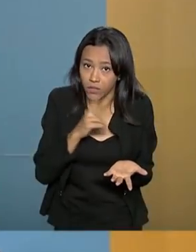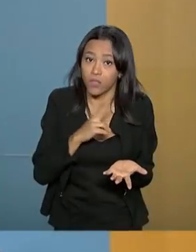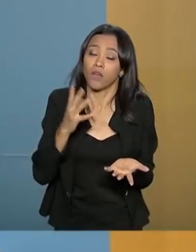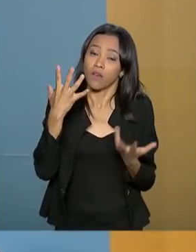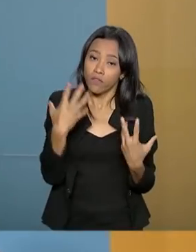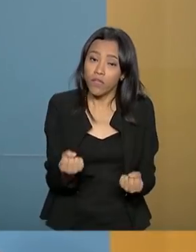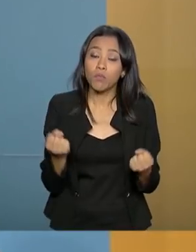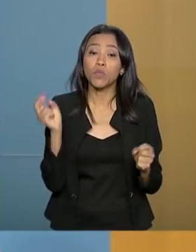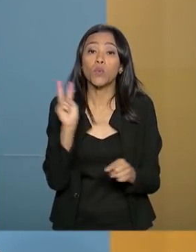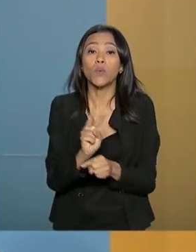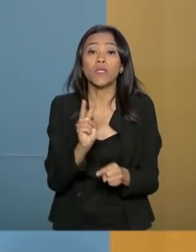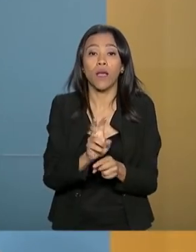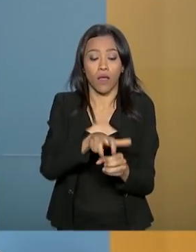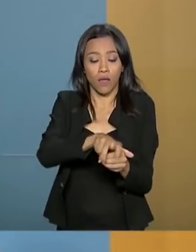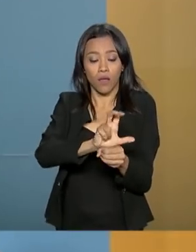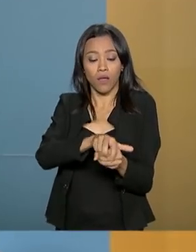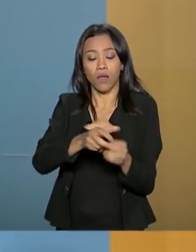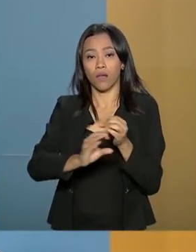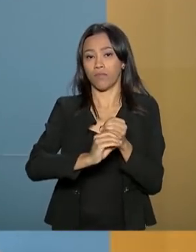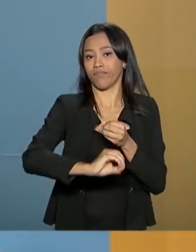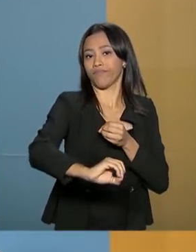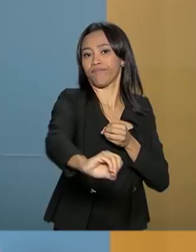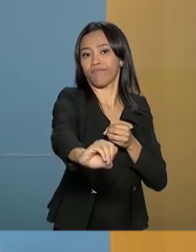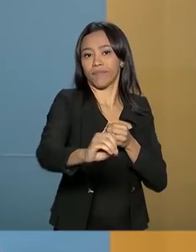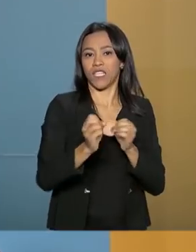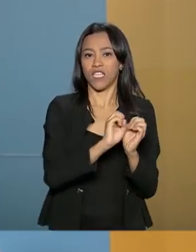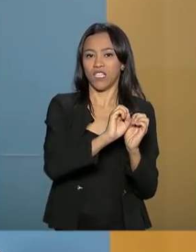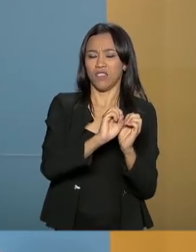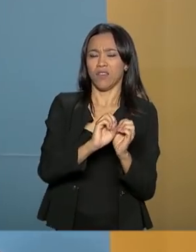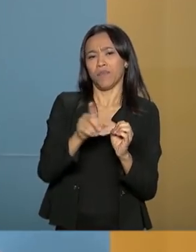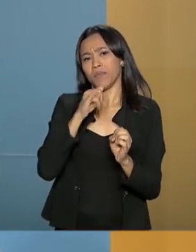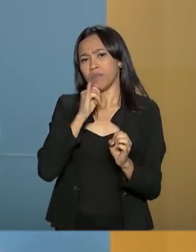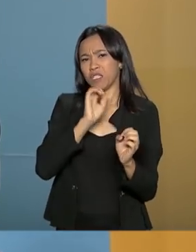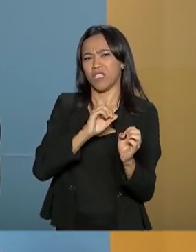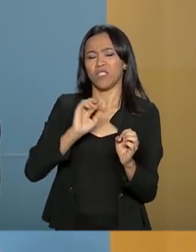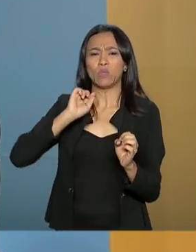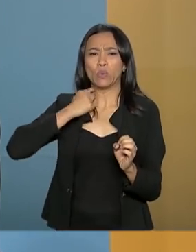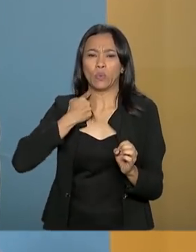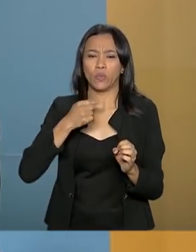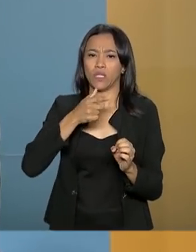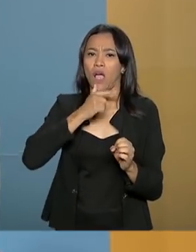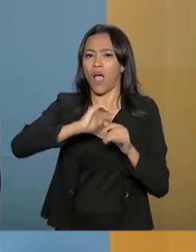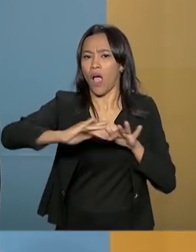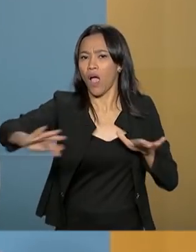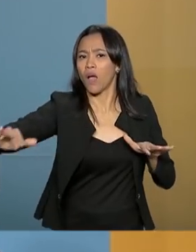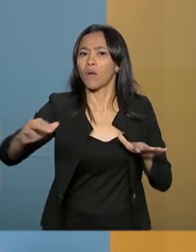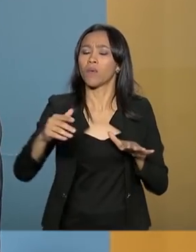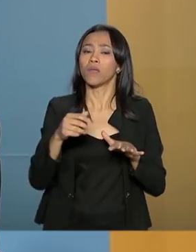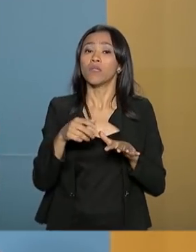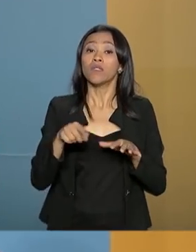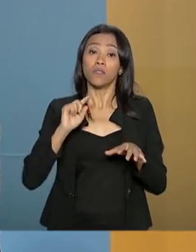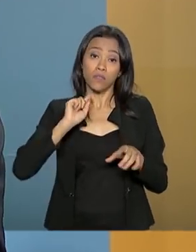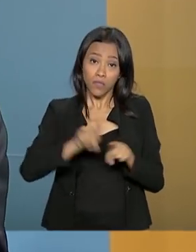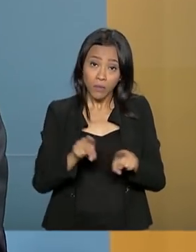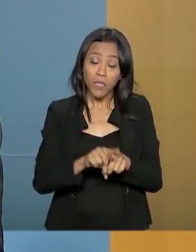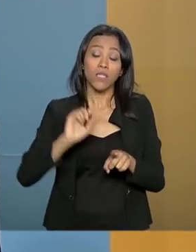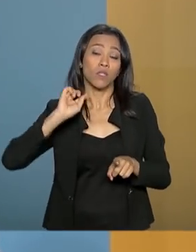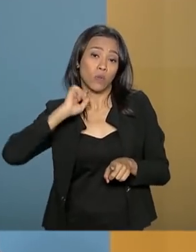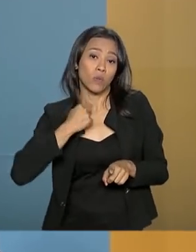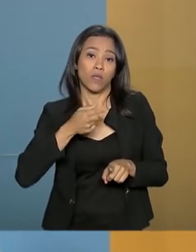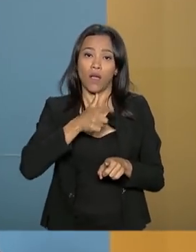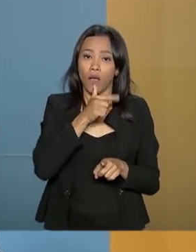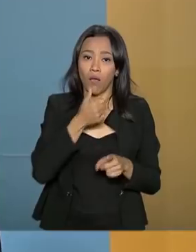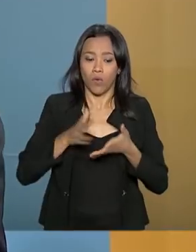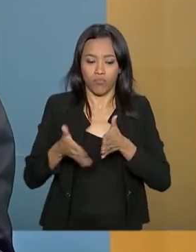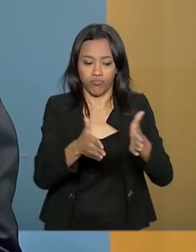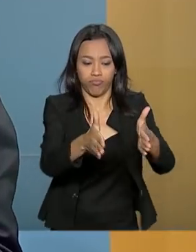saneamento, saneamento que polui o oceano, como eu já disse, mas polui também a água potável. Os nossos rios, as nascentes